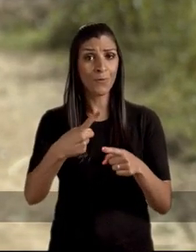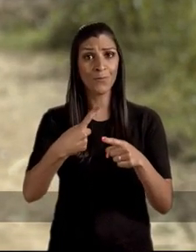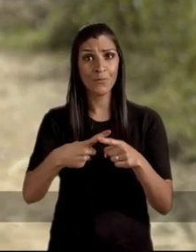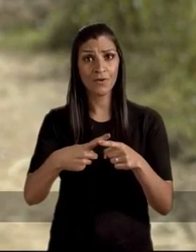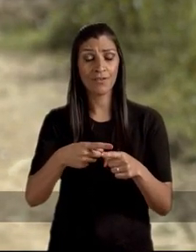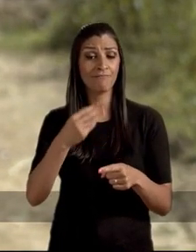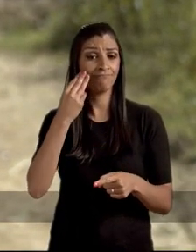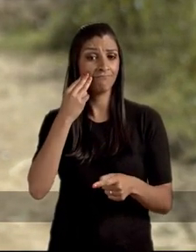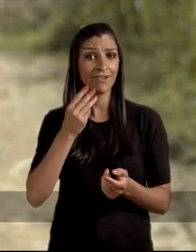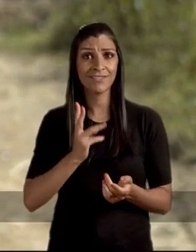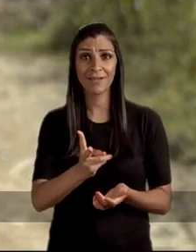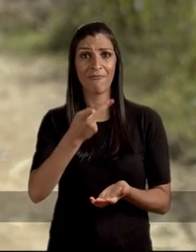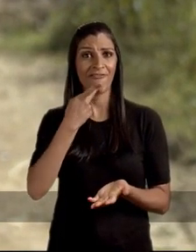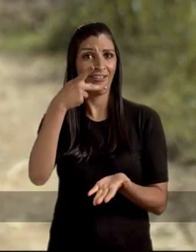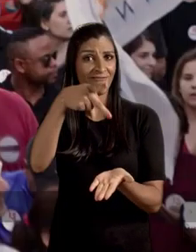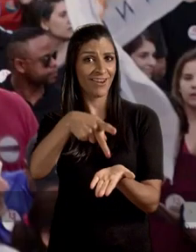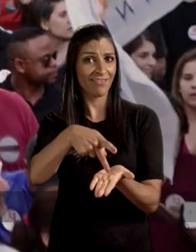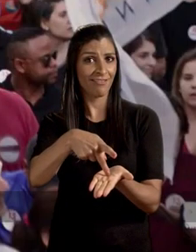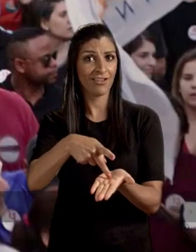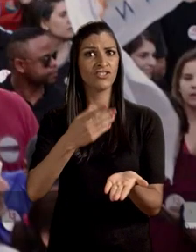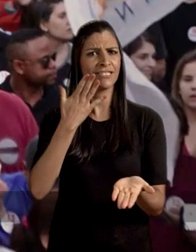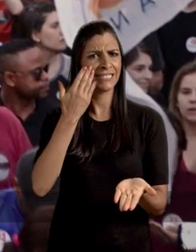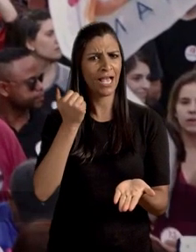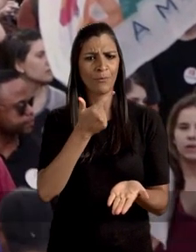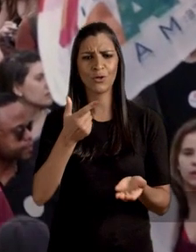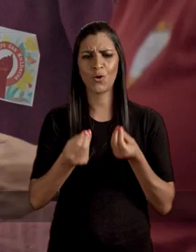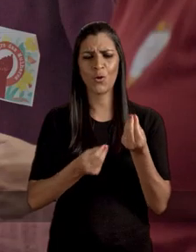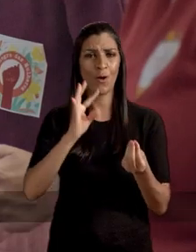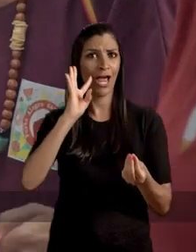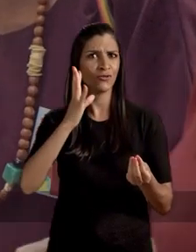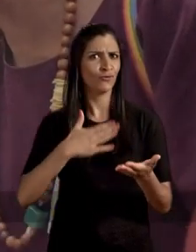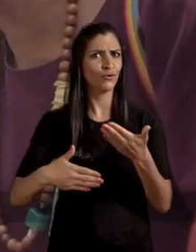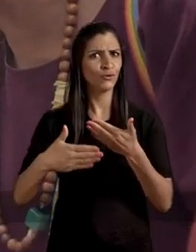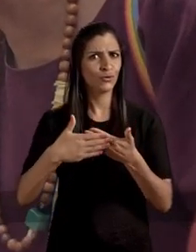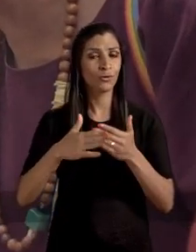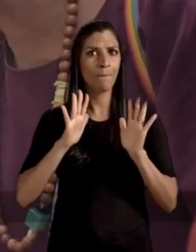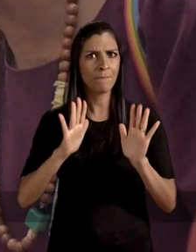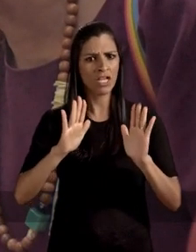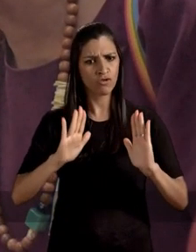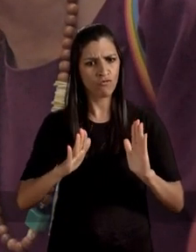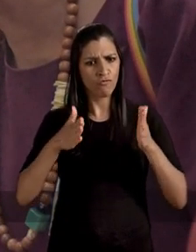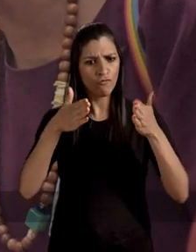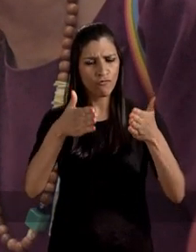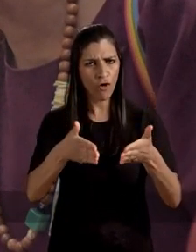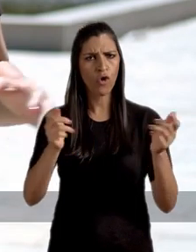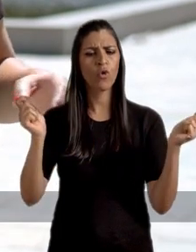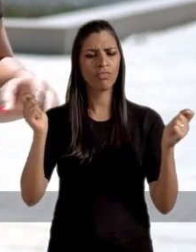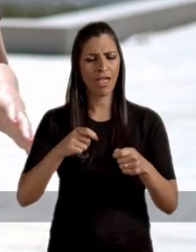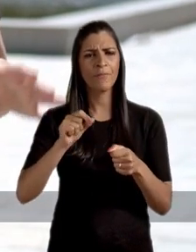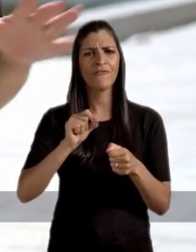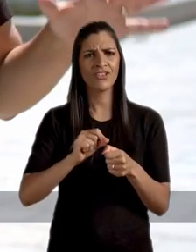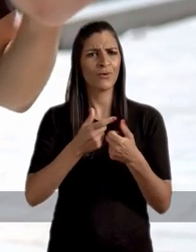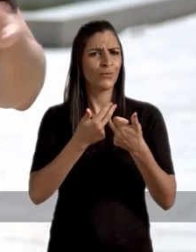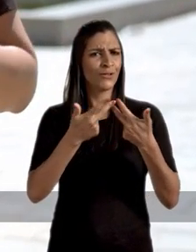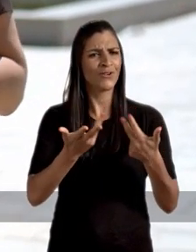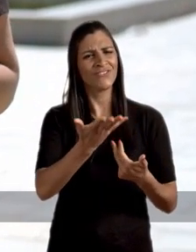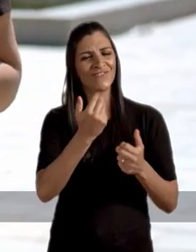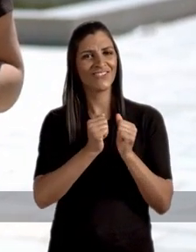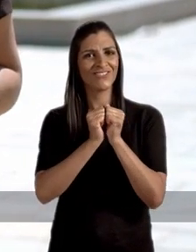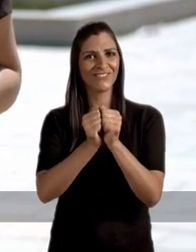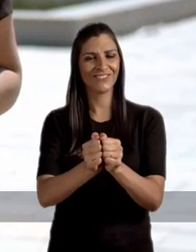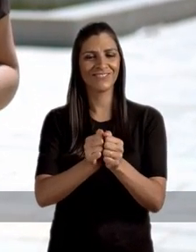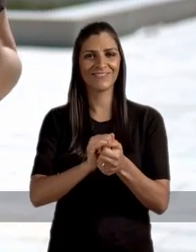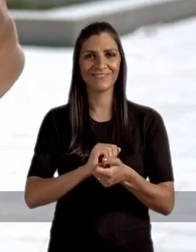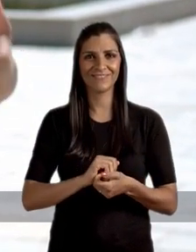ônibus pra circular dentro dos bairros. Ou é por falar sempre a verdade. A gente sabe que não tem como